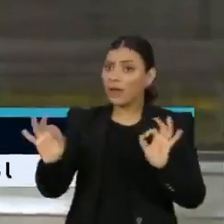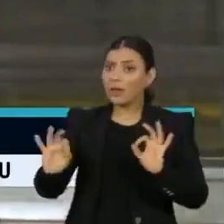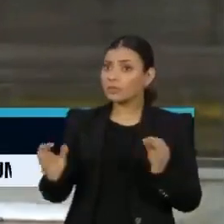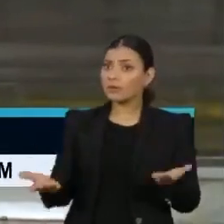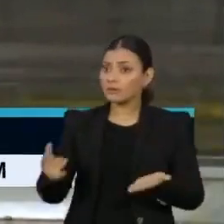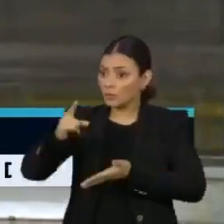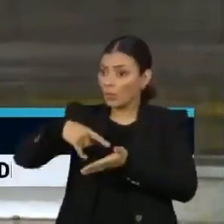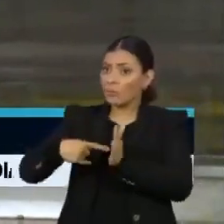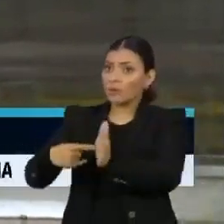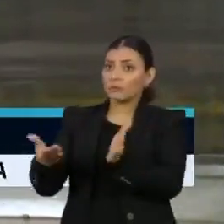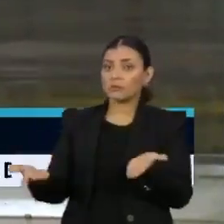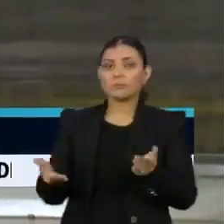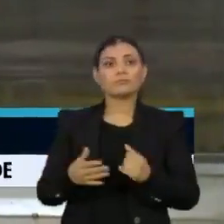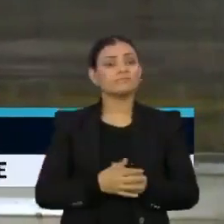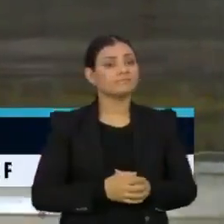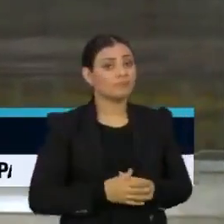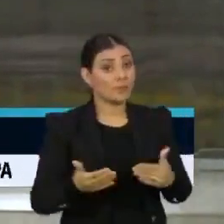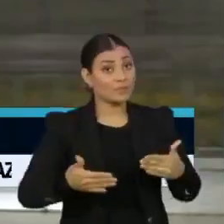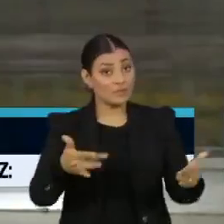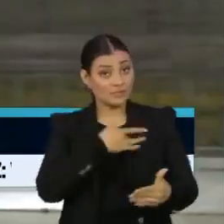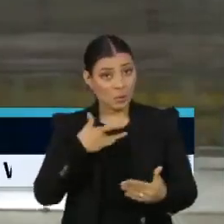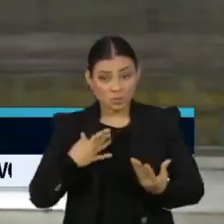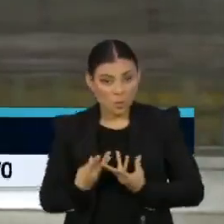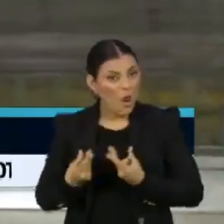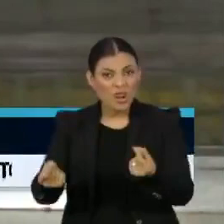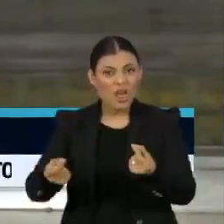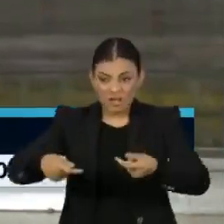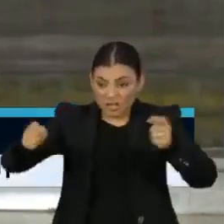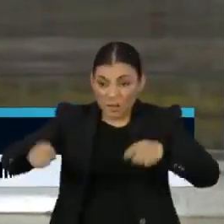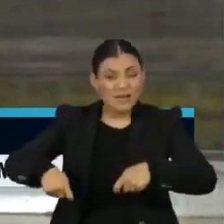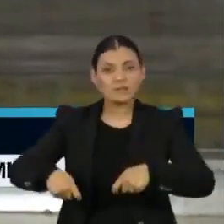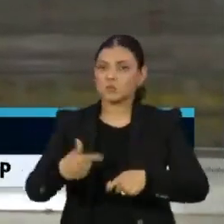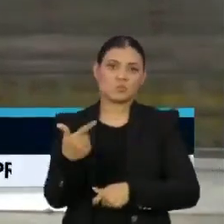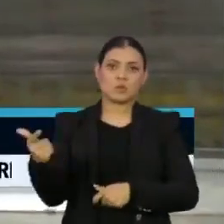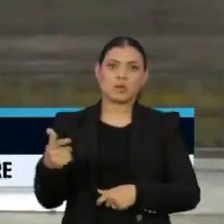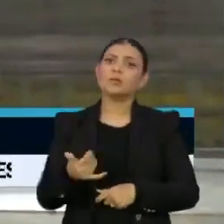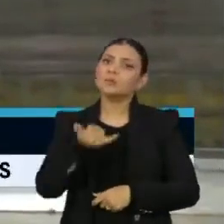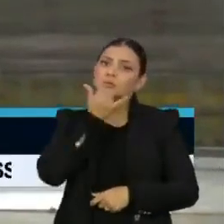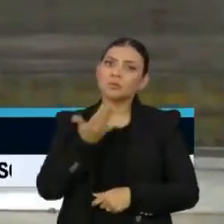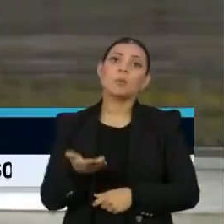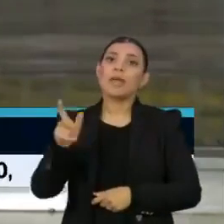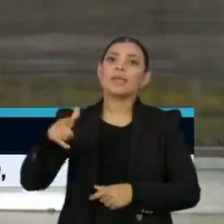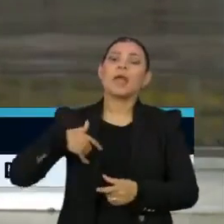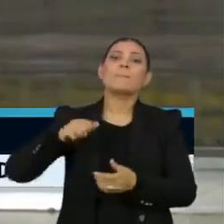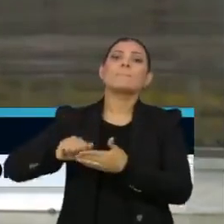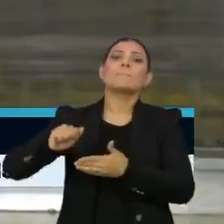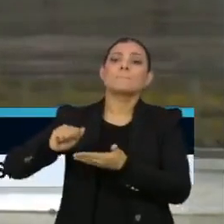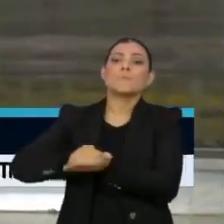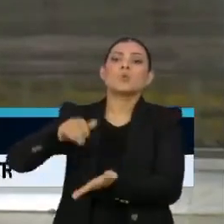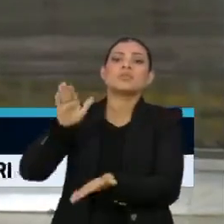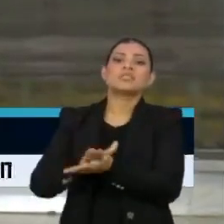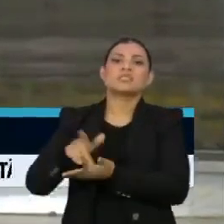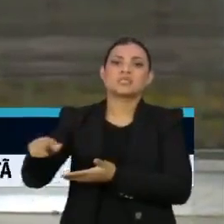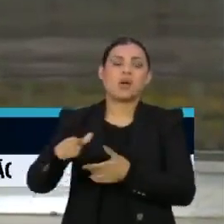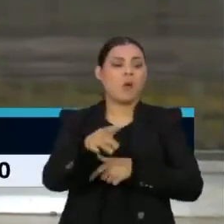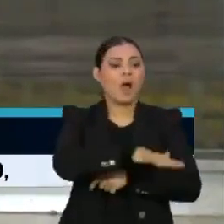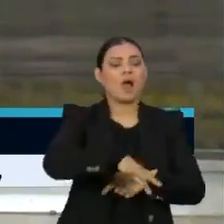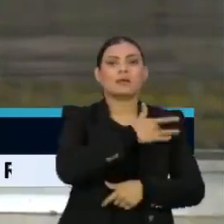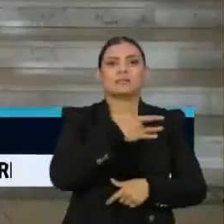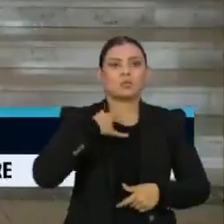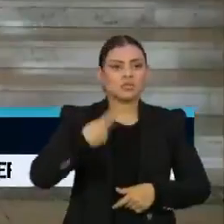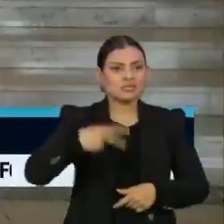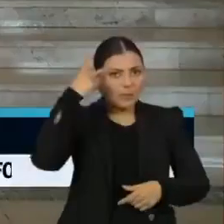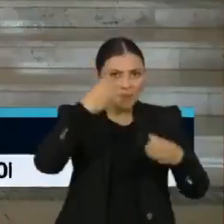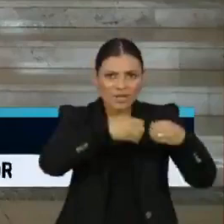documento. A ineficiência do Ministério da Saúde quer punir a eficiência da saúde em São Paulo. Nós não vamos